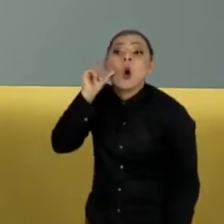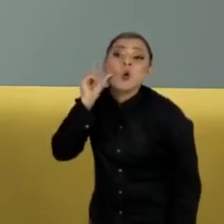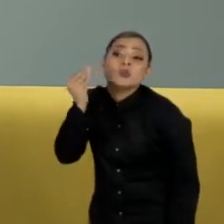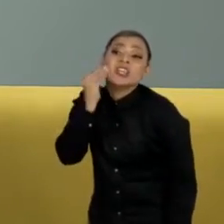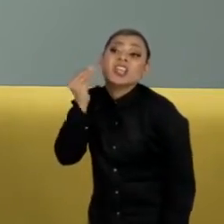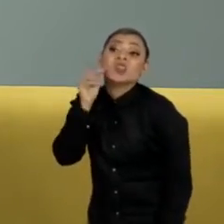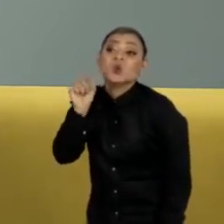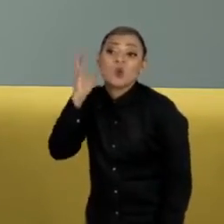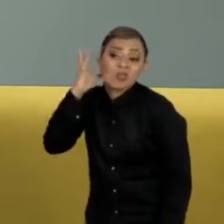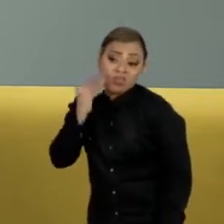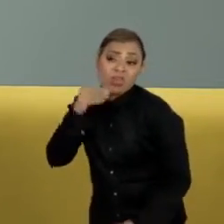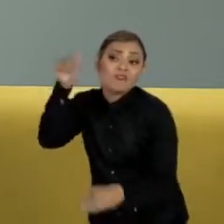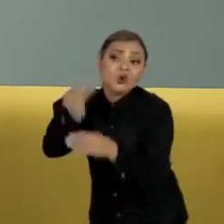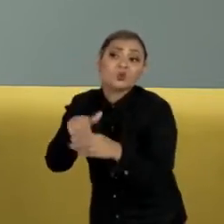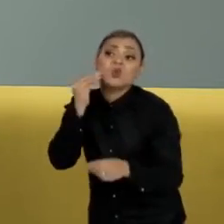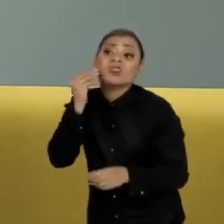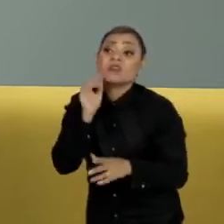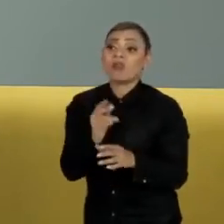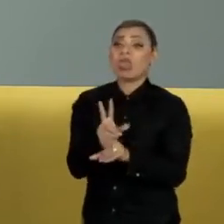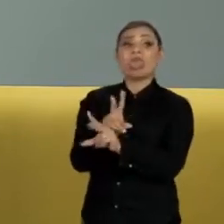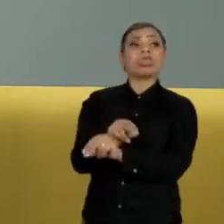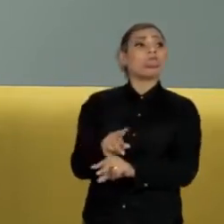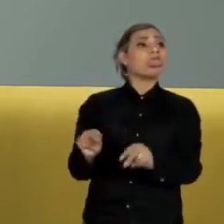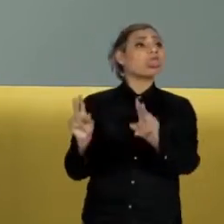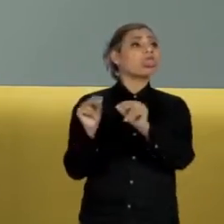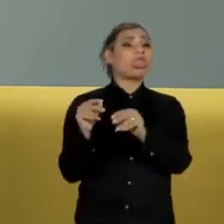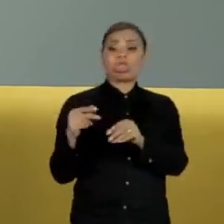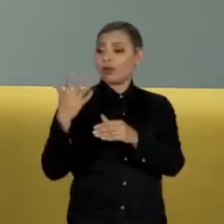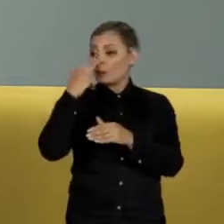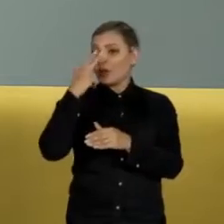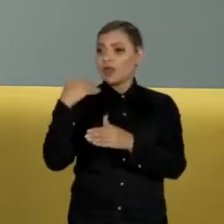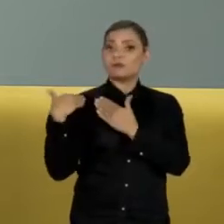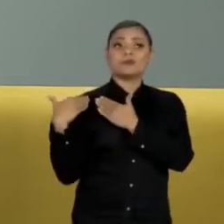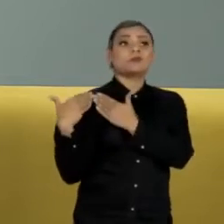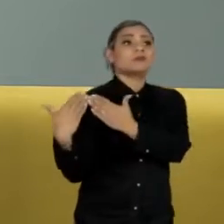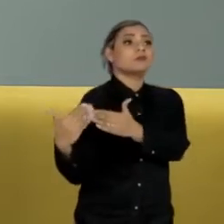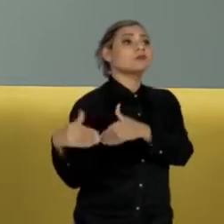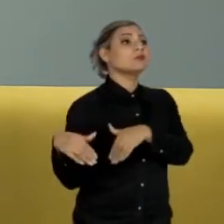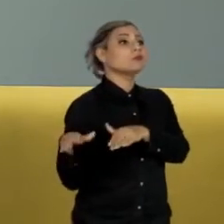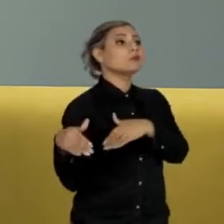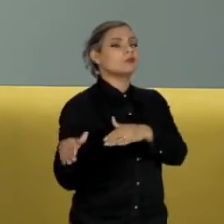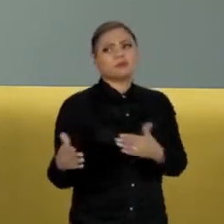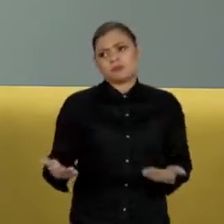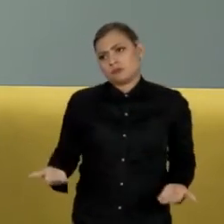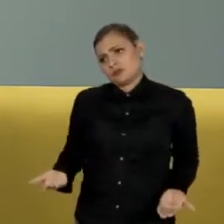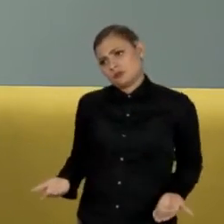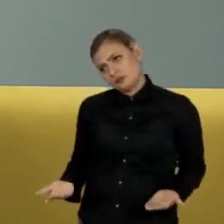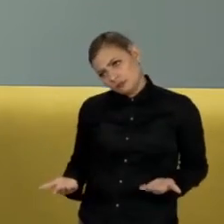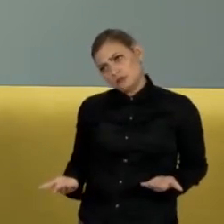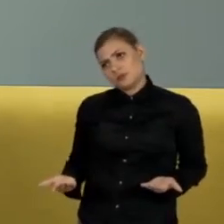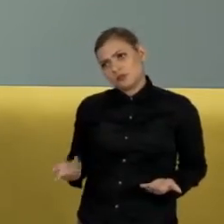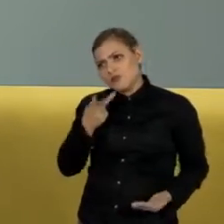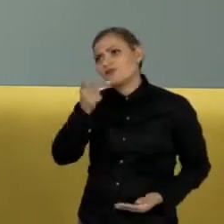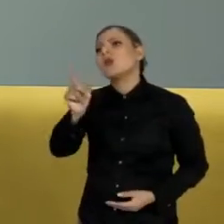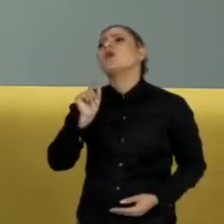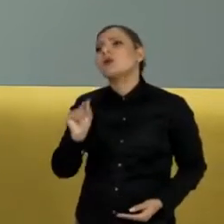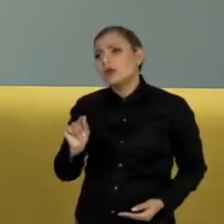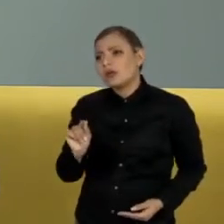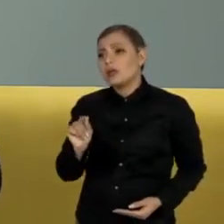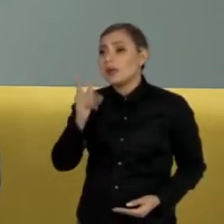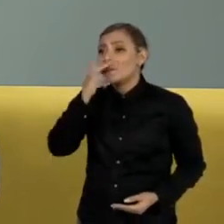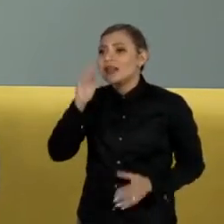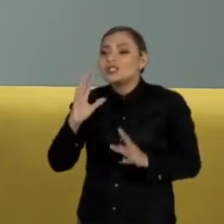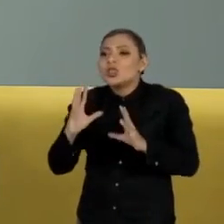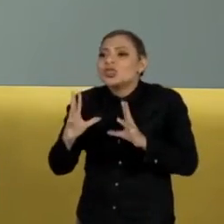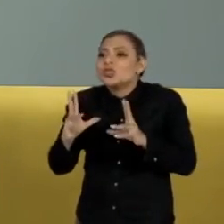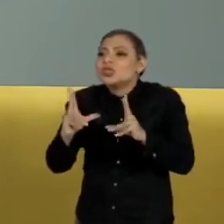escapismo, de tirar um coelho da cartola. E o que ele disse? Ele jogou